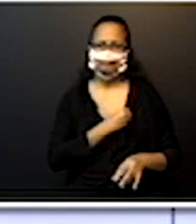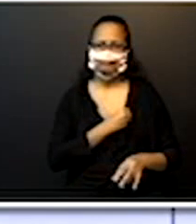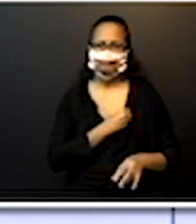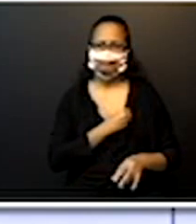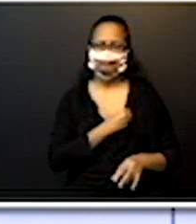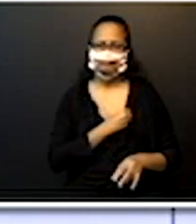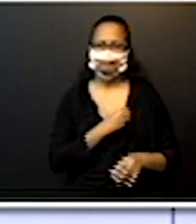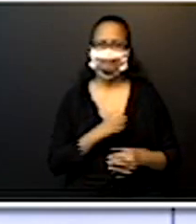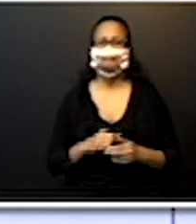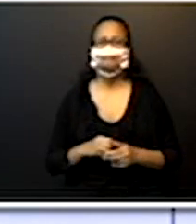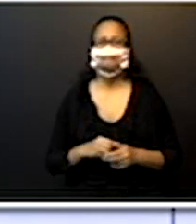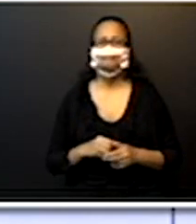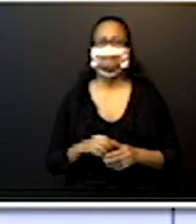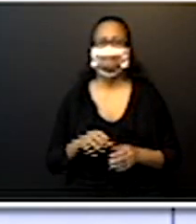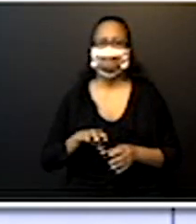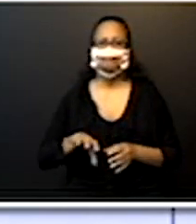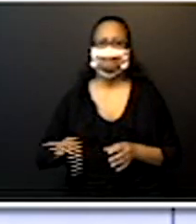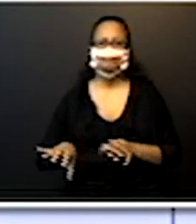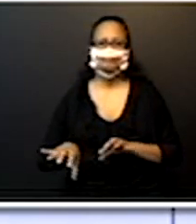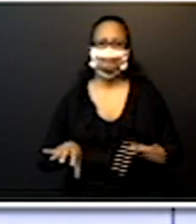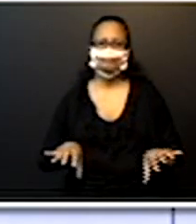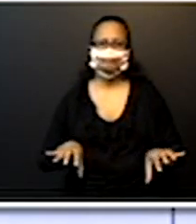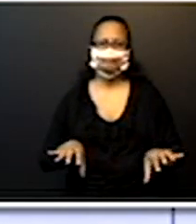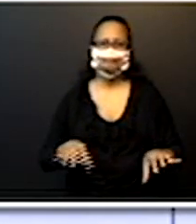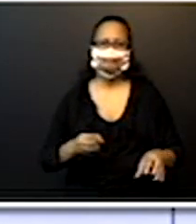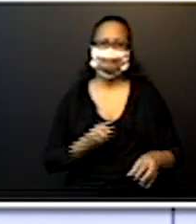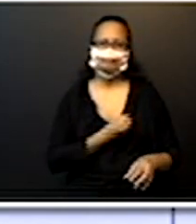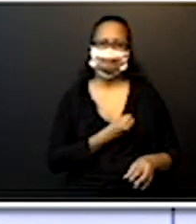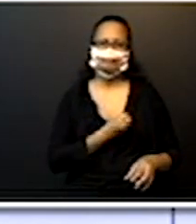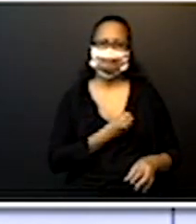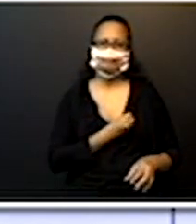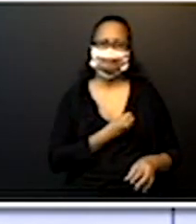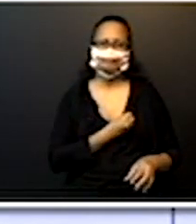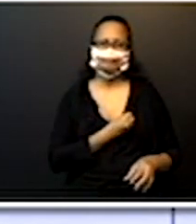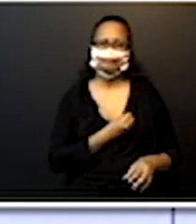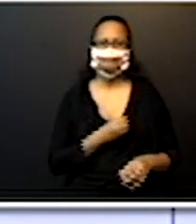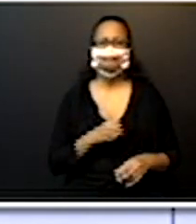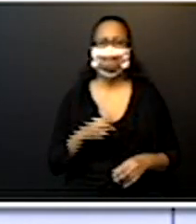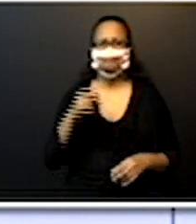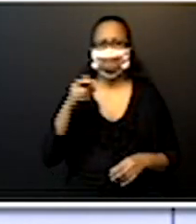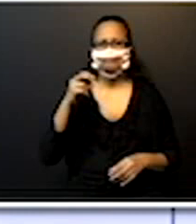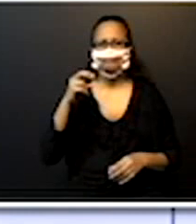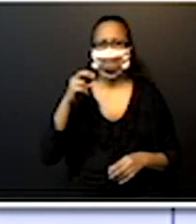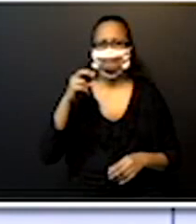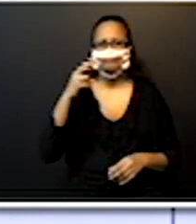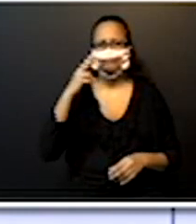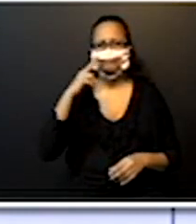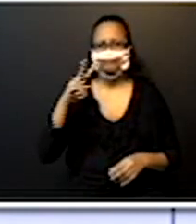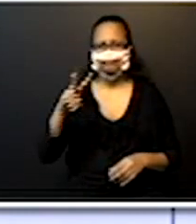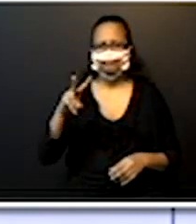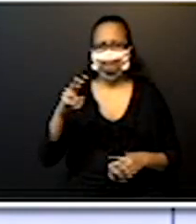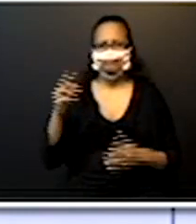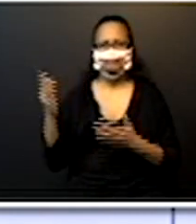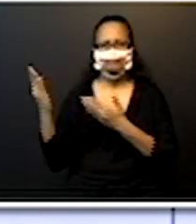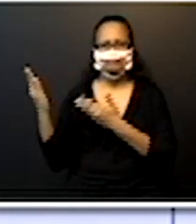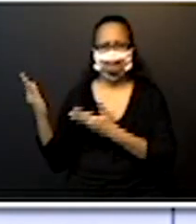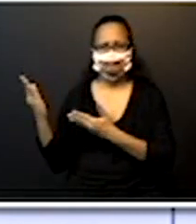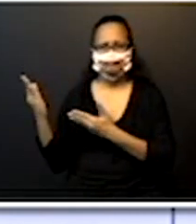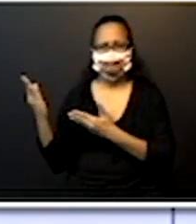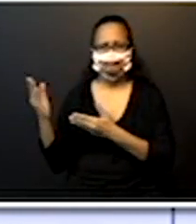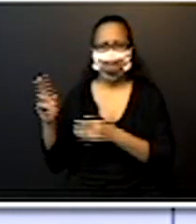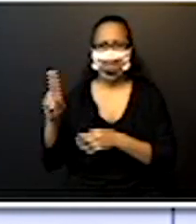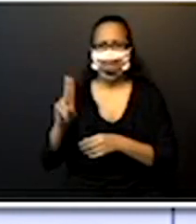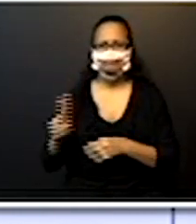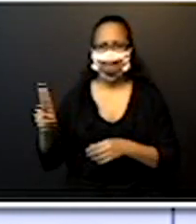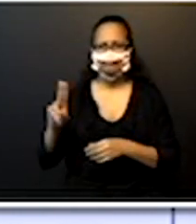abrir os valores, decompor. Olha lá na primeira coluna, a gente vai ter que usar 100 e 10.